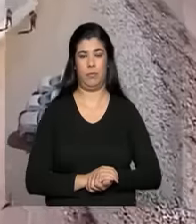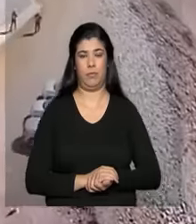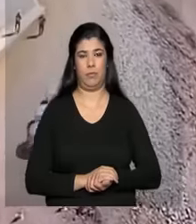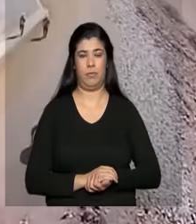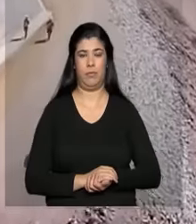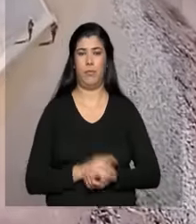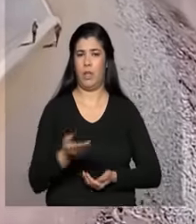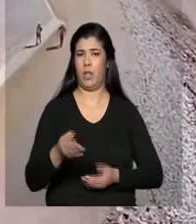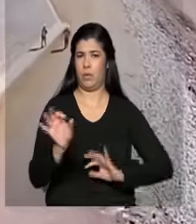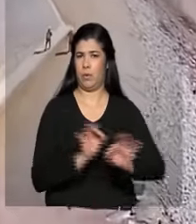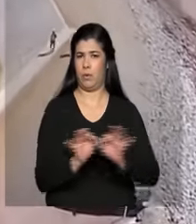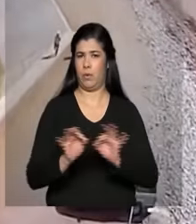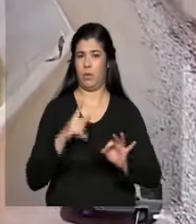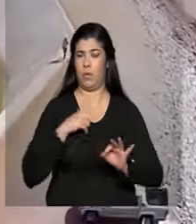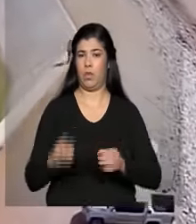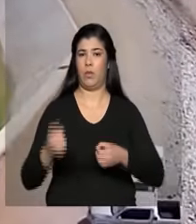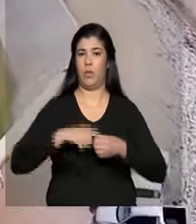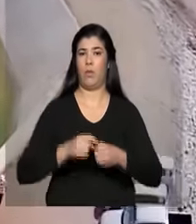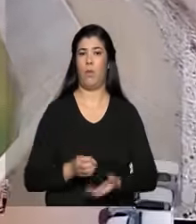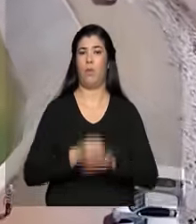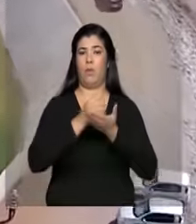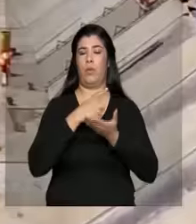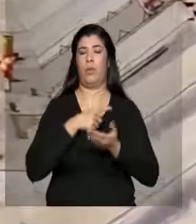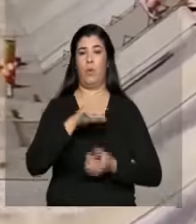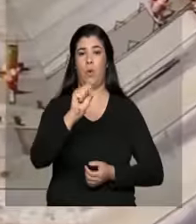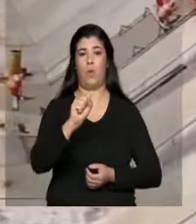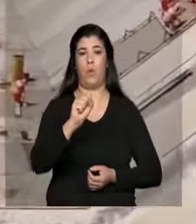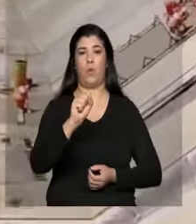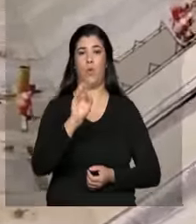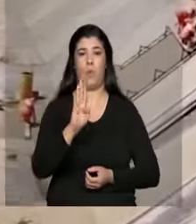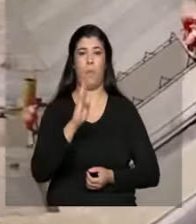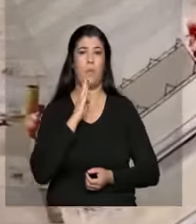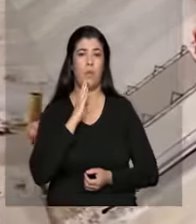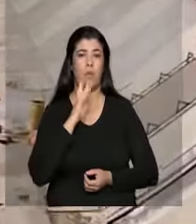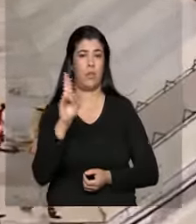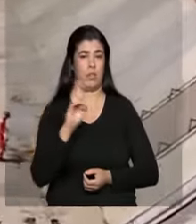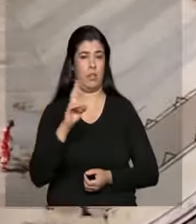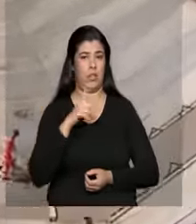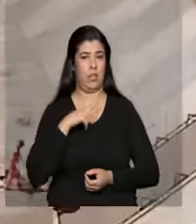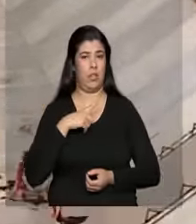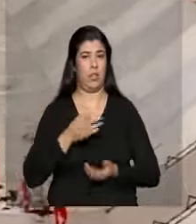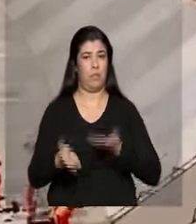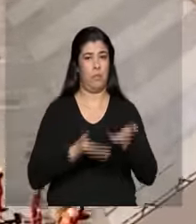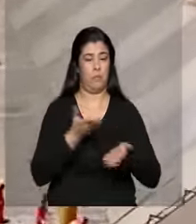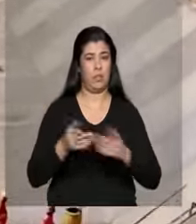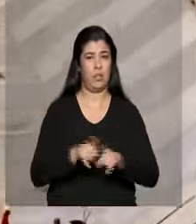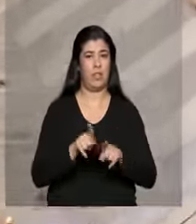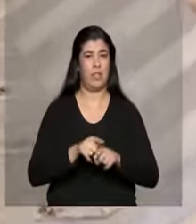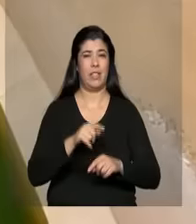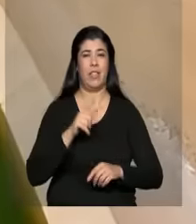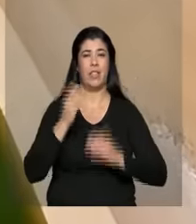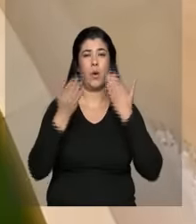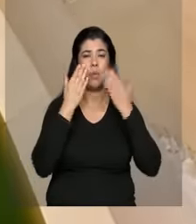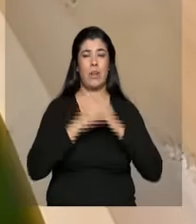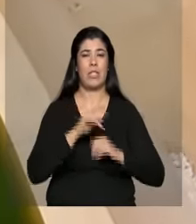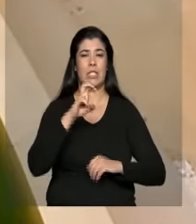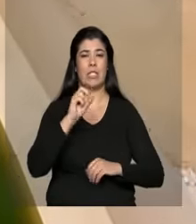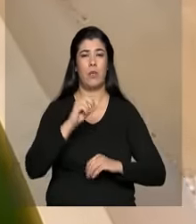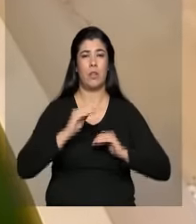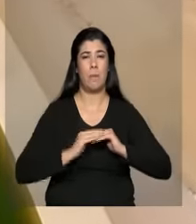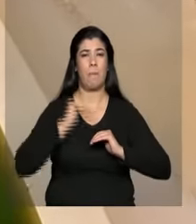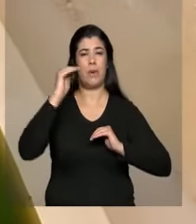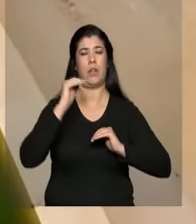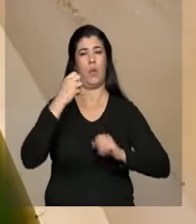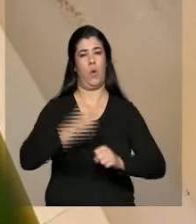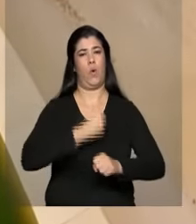O projeto conta com mais de 8 bilhões de reais em investimentos e está entre as 50 maiores obras de